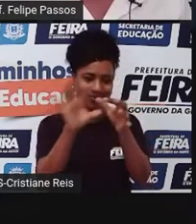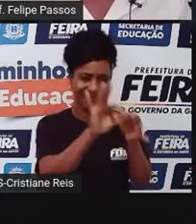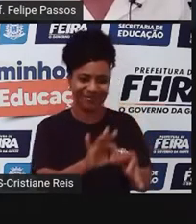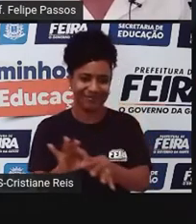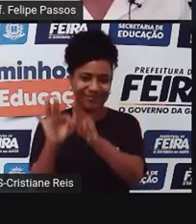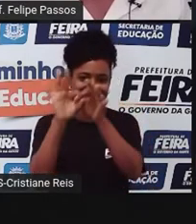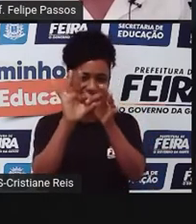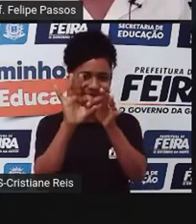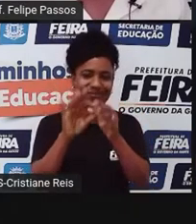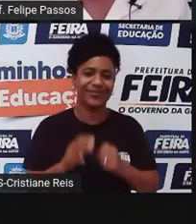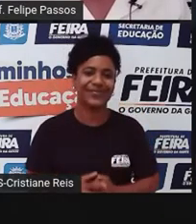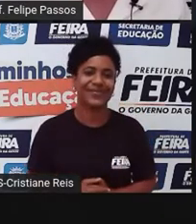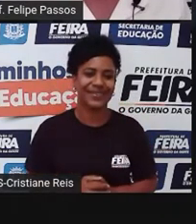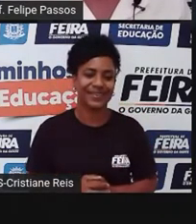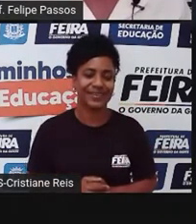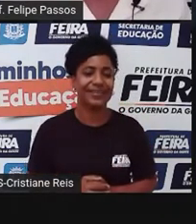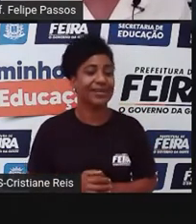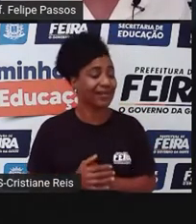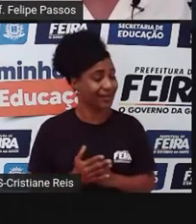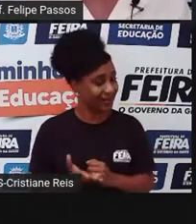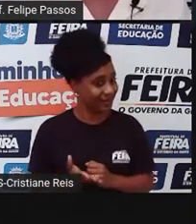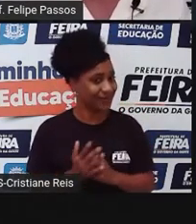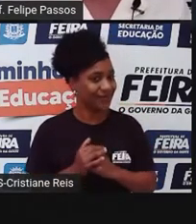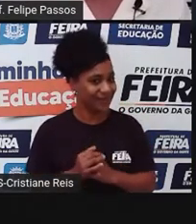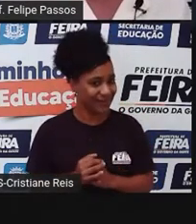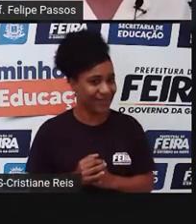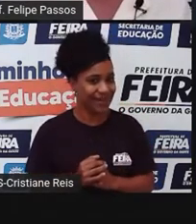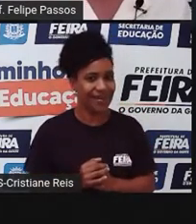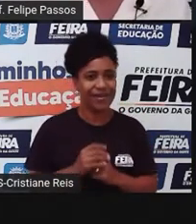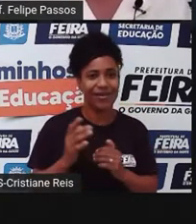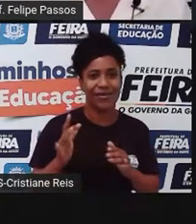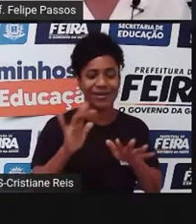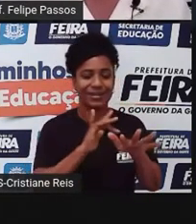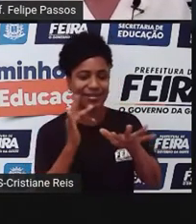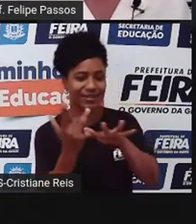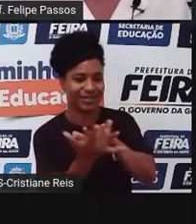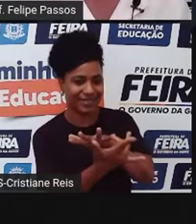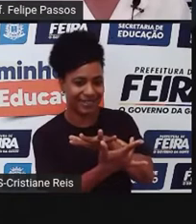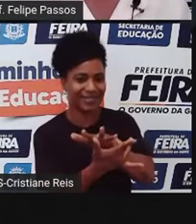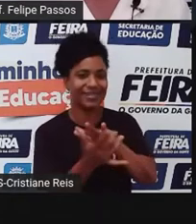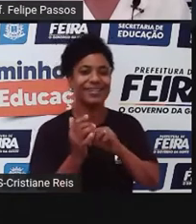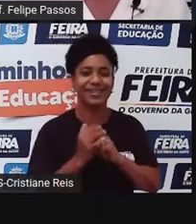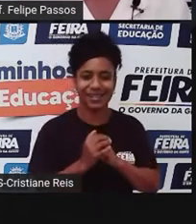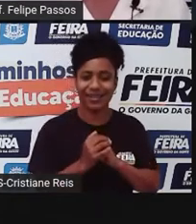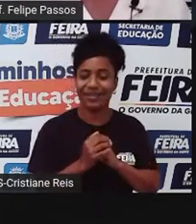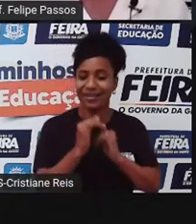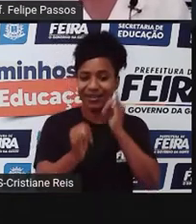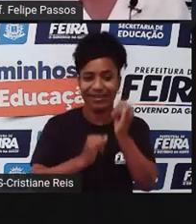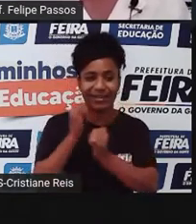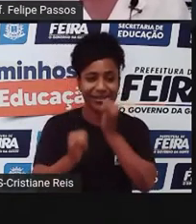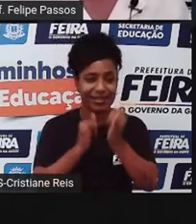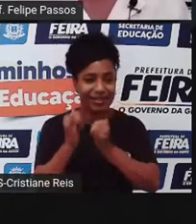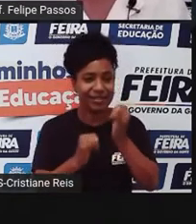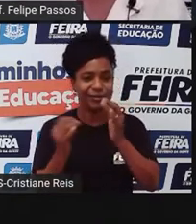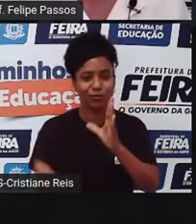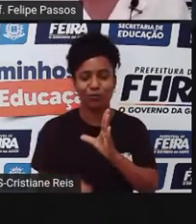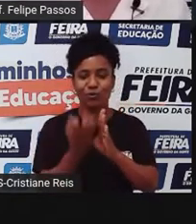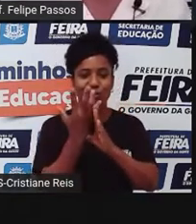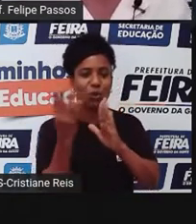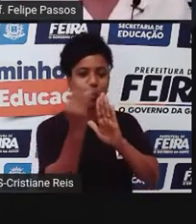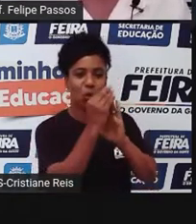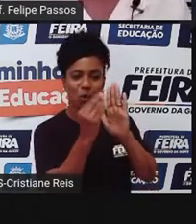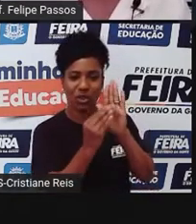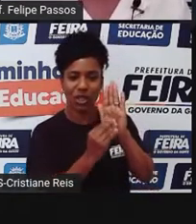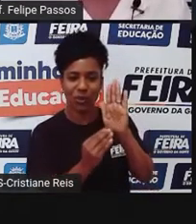Bom, com as redes sociais e com a internet, surgiu um termo que são os conteúdos virais.